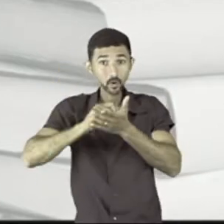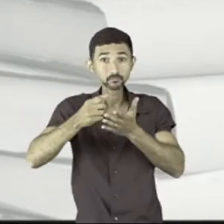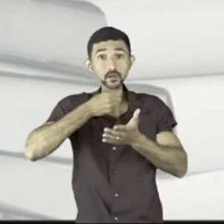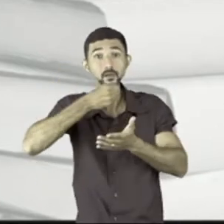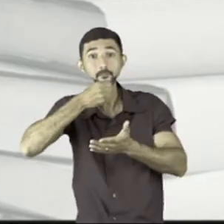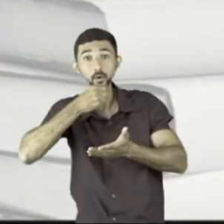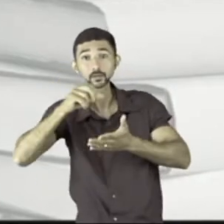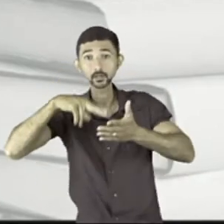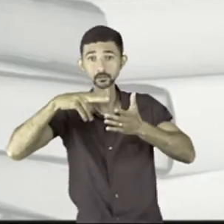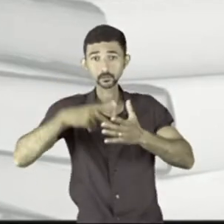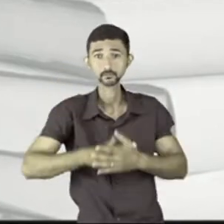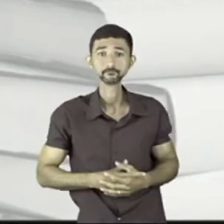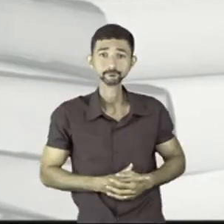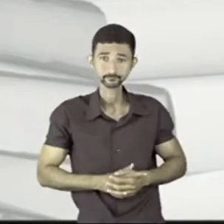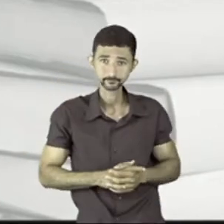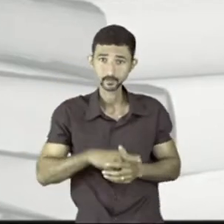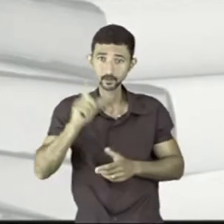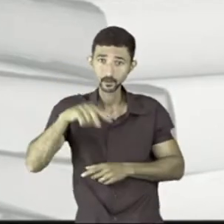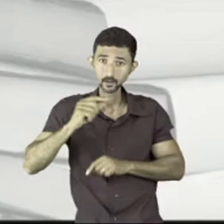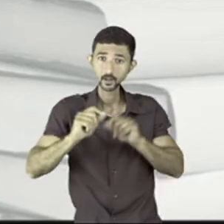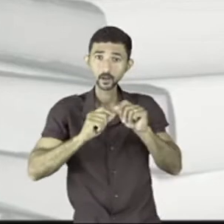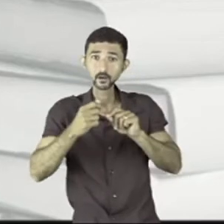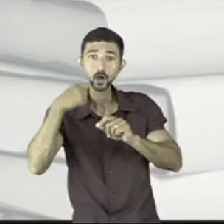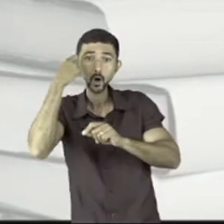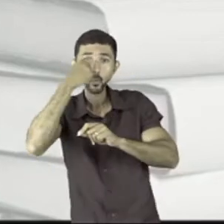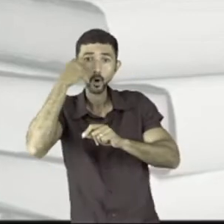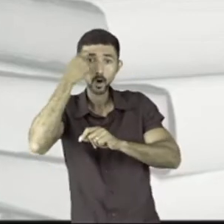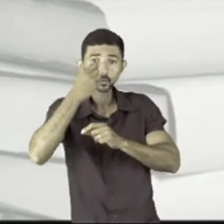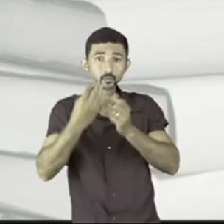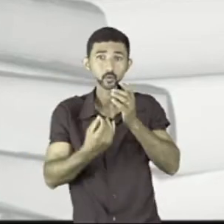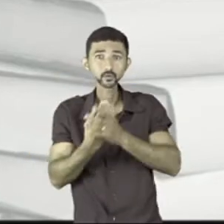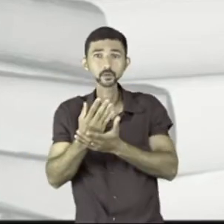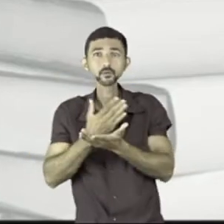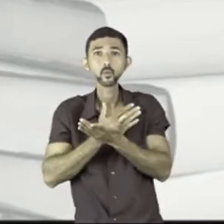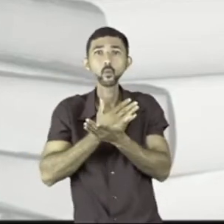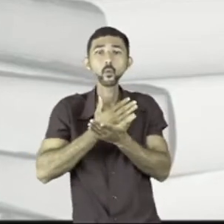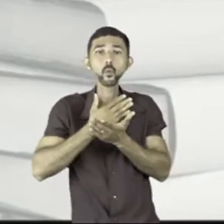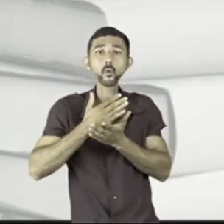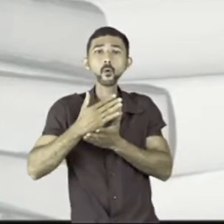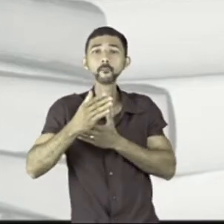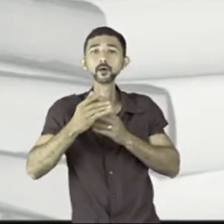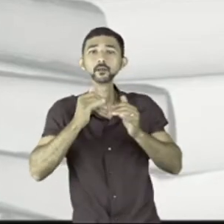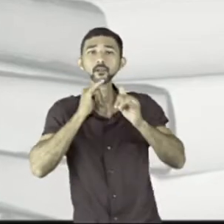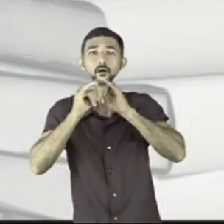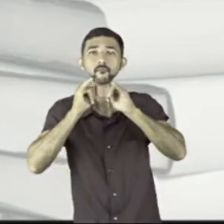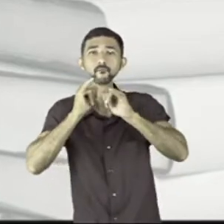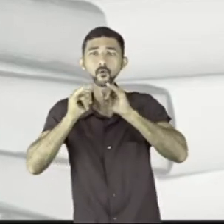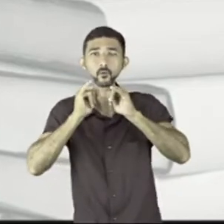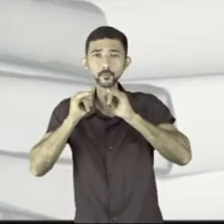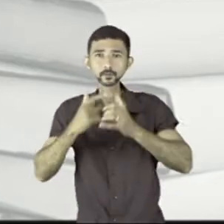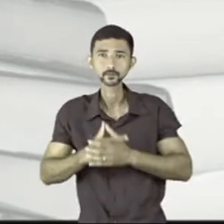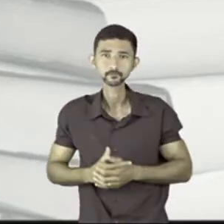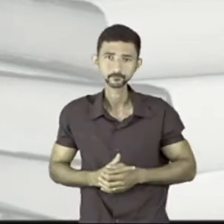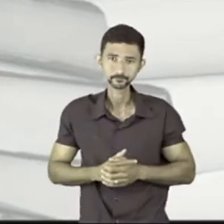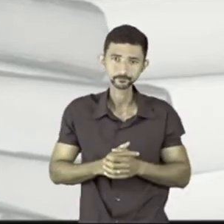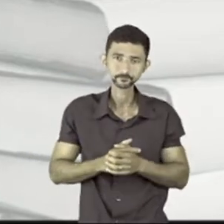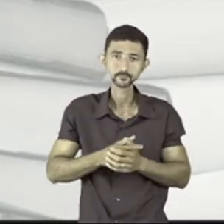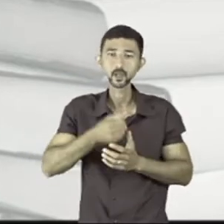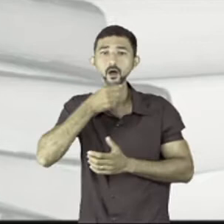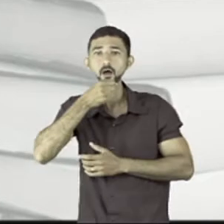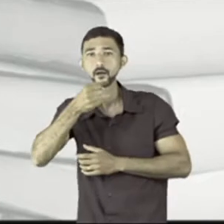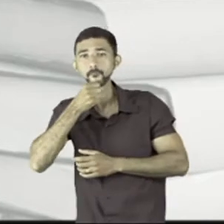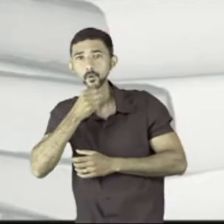reportagem que leu. tanto é que o autor desse texto começa com a informação, a